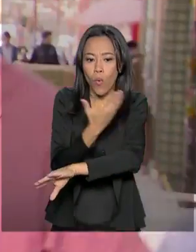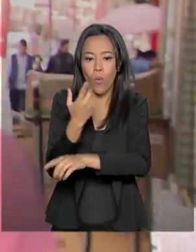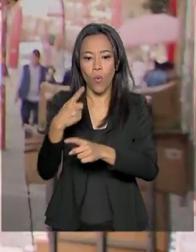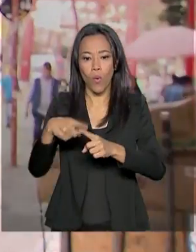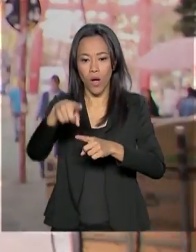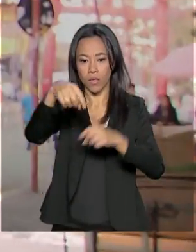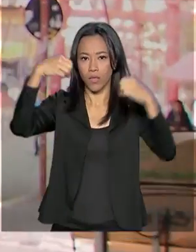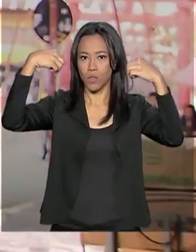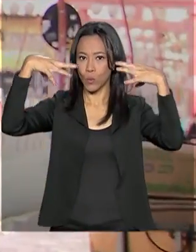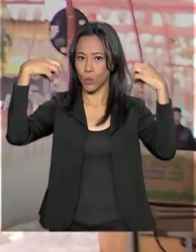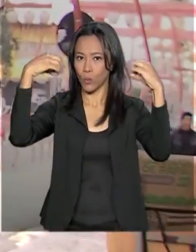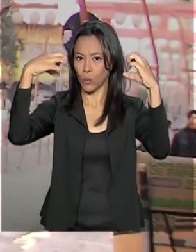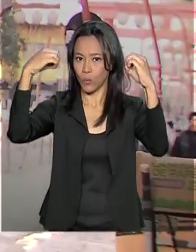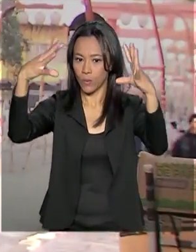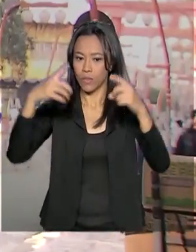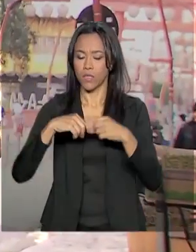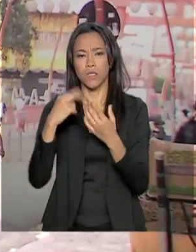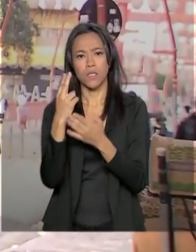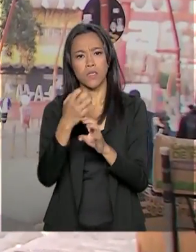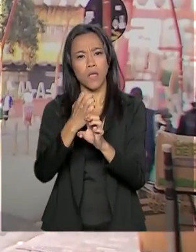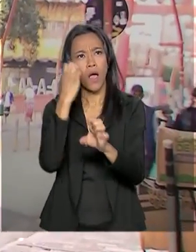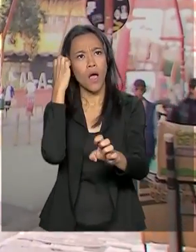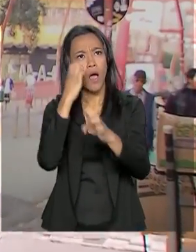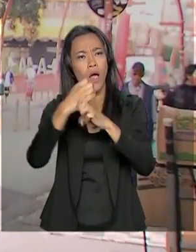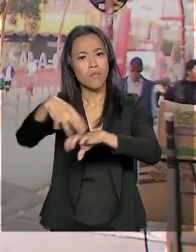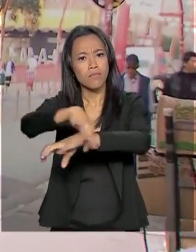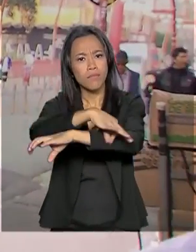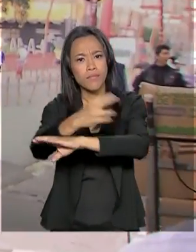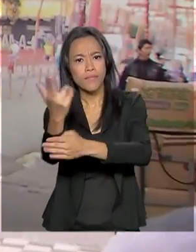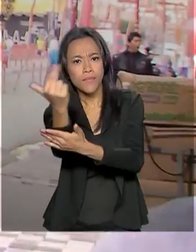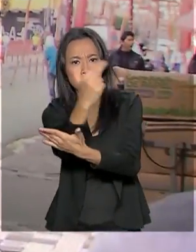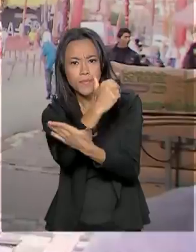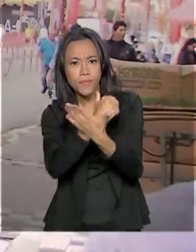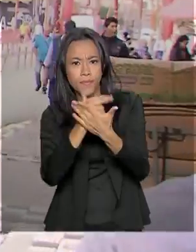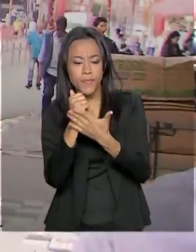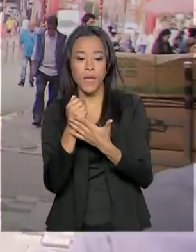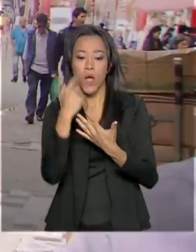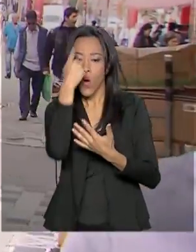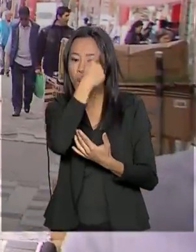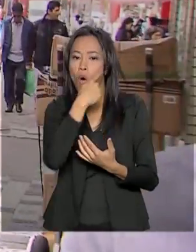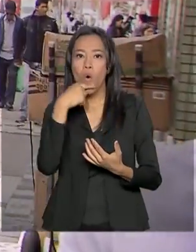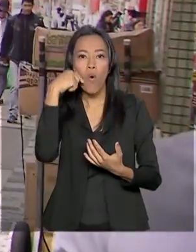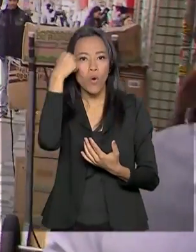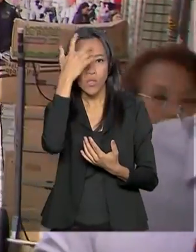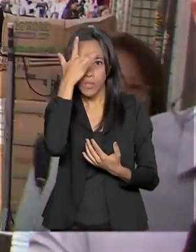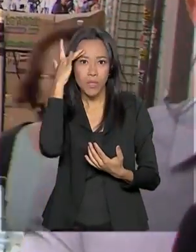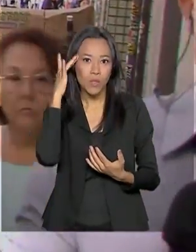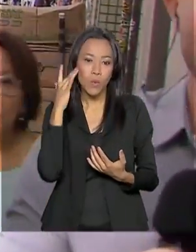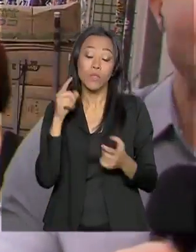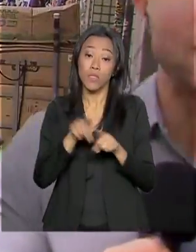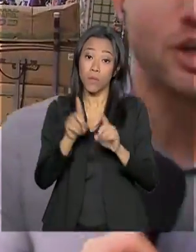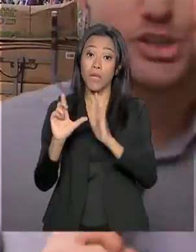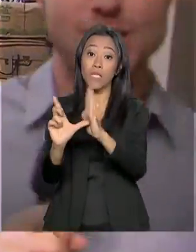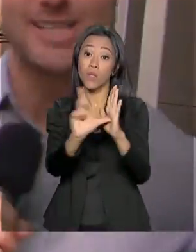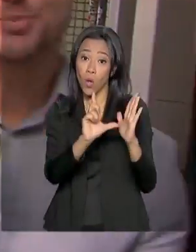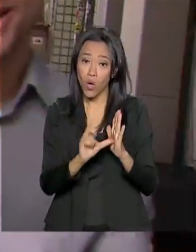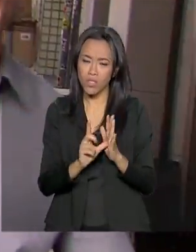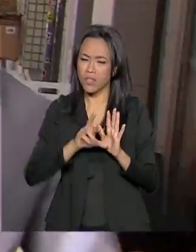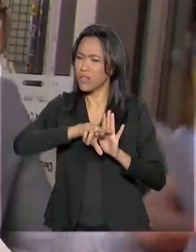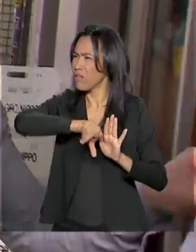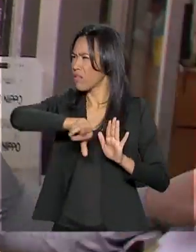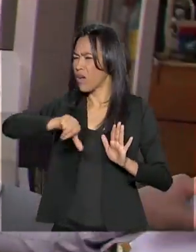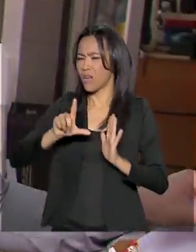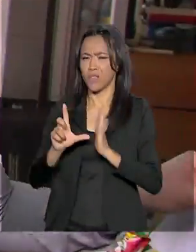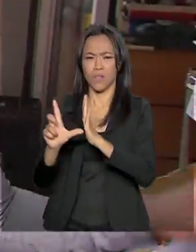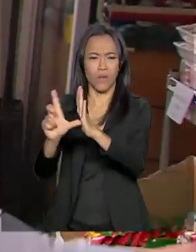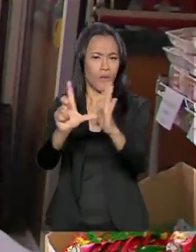luminárias, na arquitetura, no rosto das pessoas que passam por aqui e também no comércio. Tem várias lojinhas por